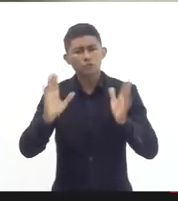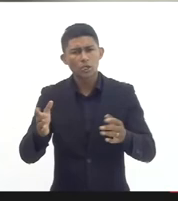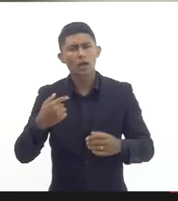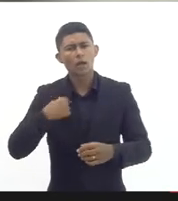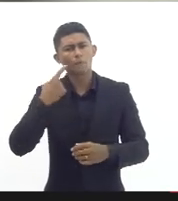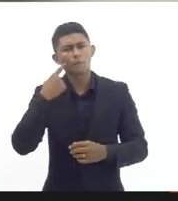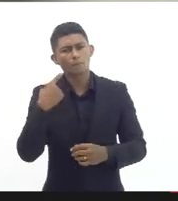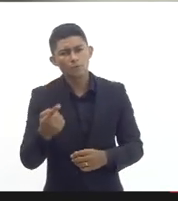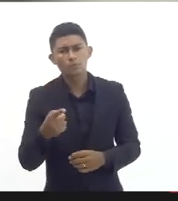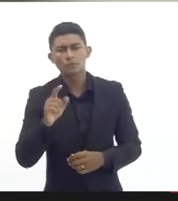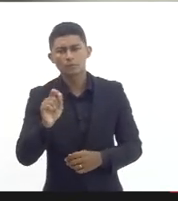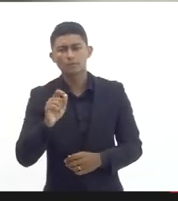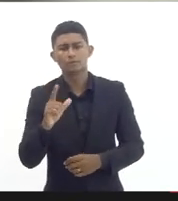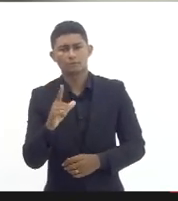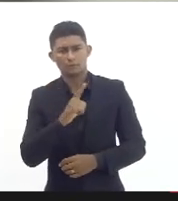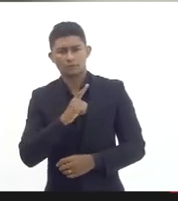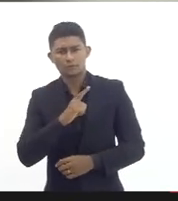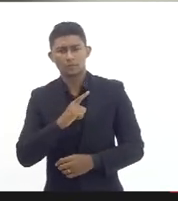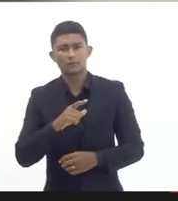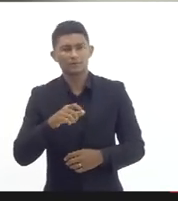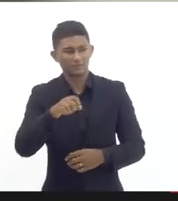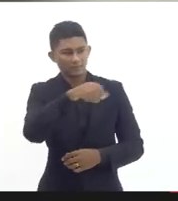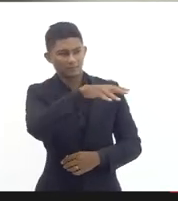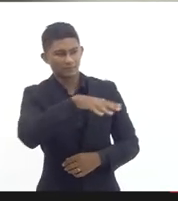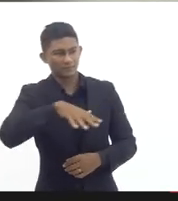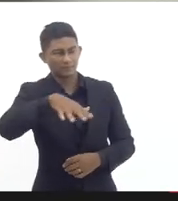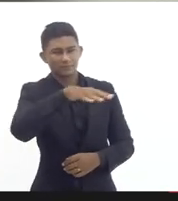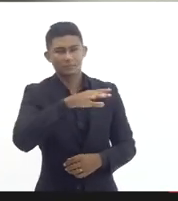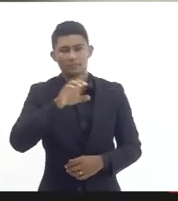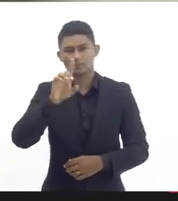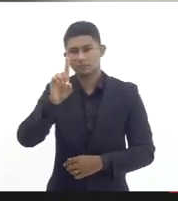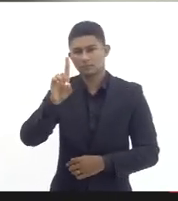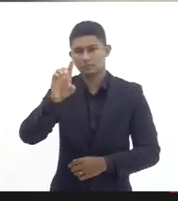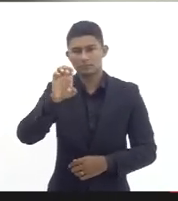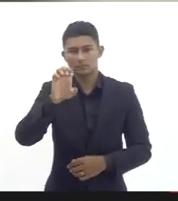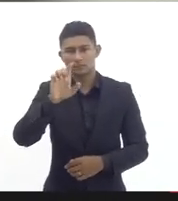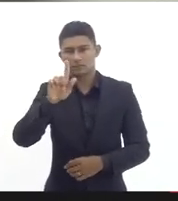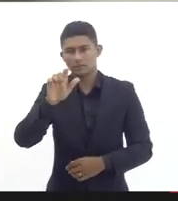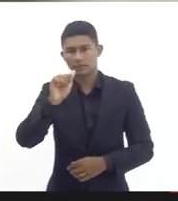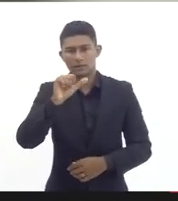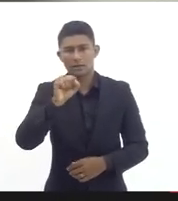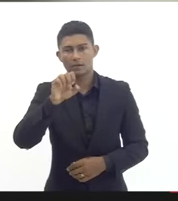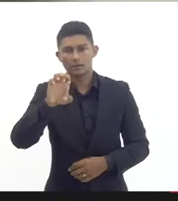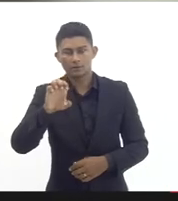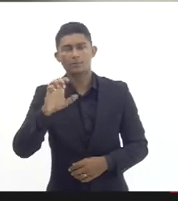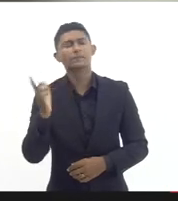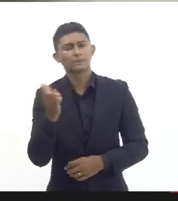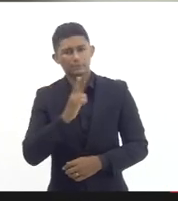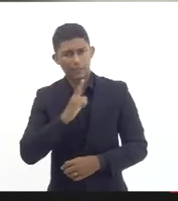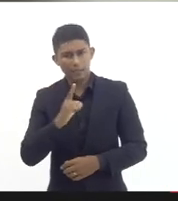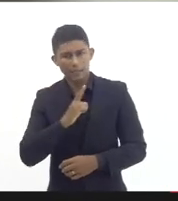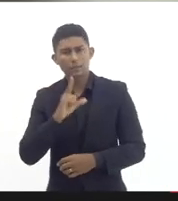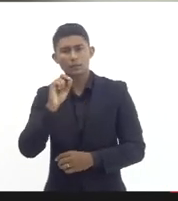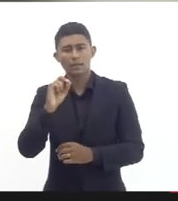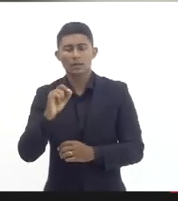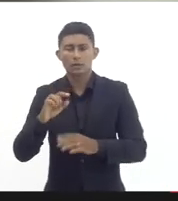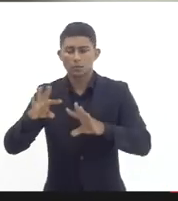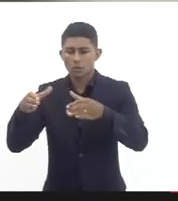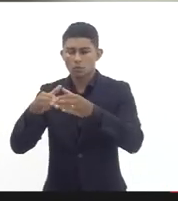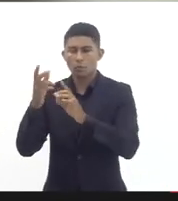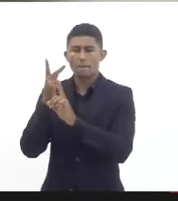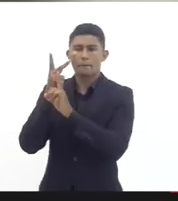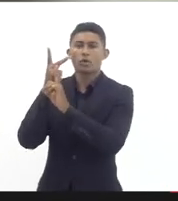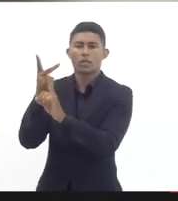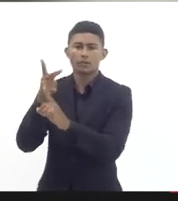recentemente junto para o Degas teve inclusive parecer da Procuradoria Geral do Estado no sentido de que não há óbice